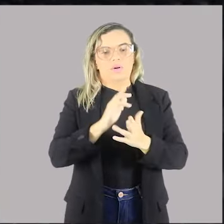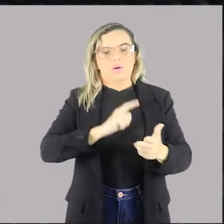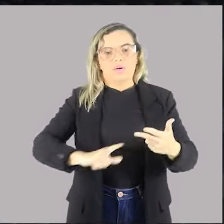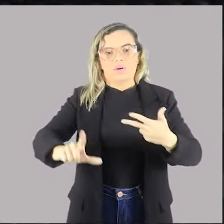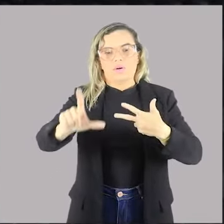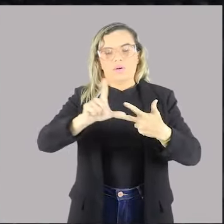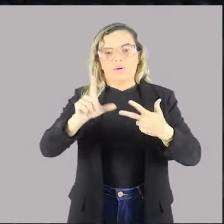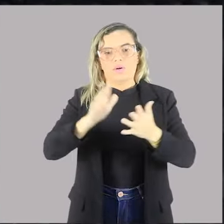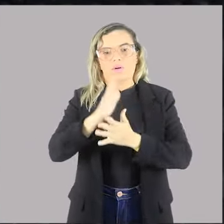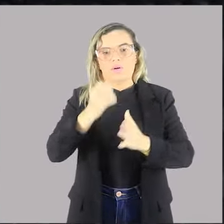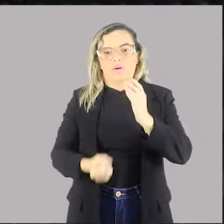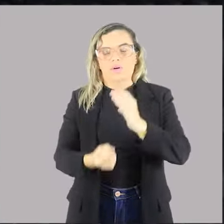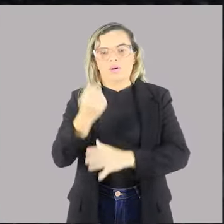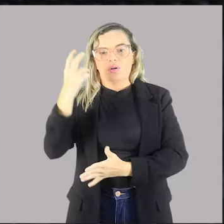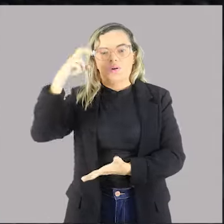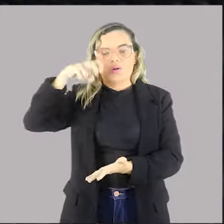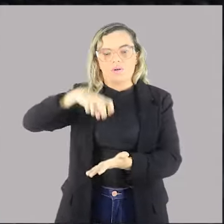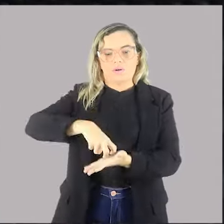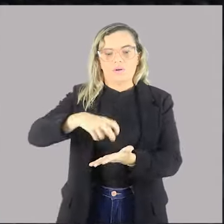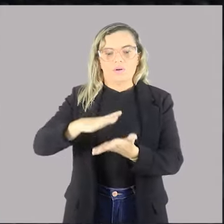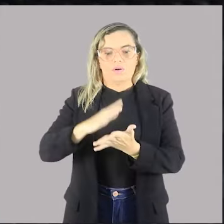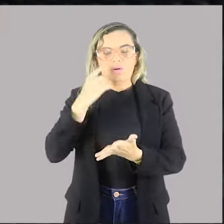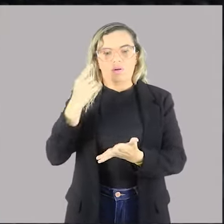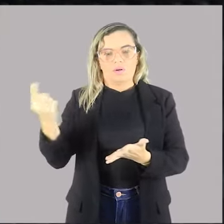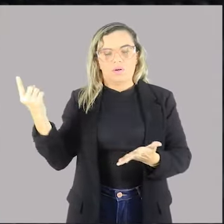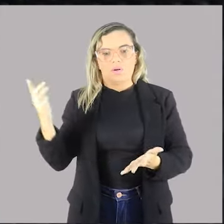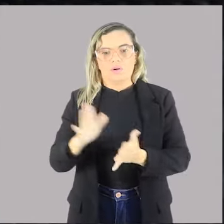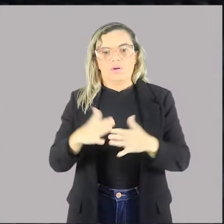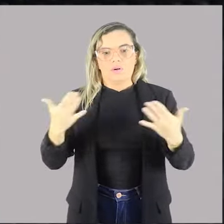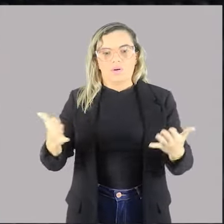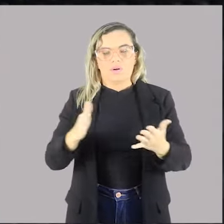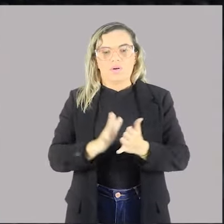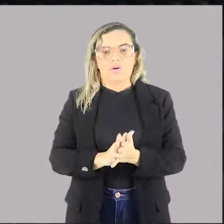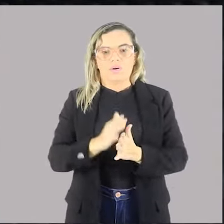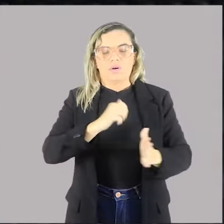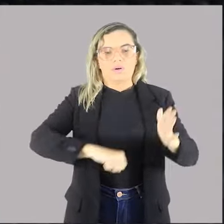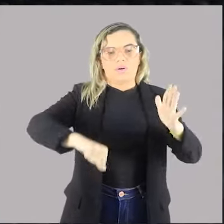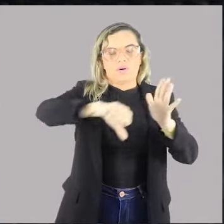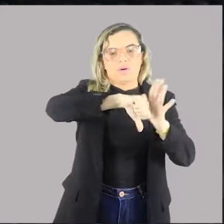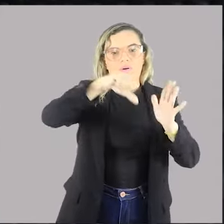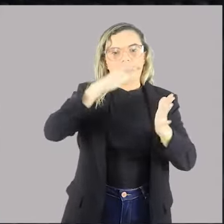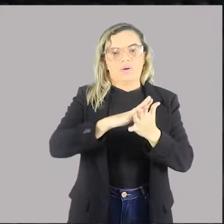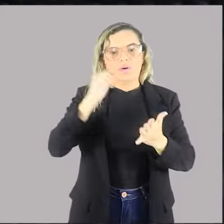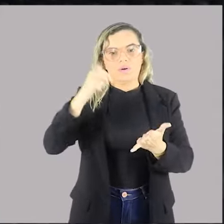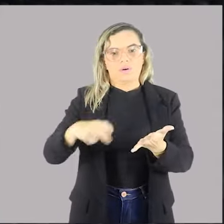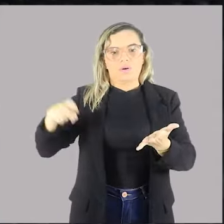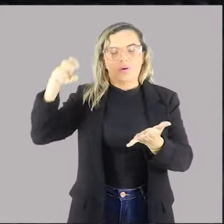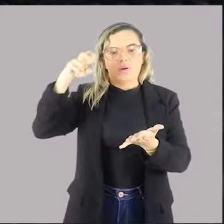para criar as sanções. Sanções, caso, aí na esfera criminal penal.